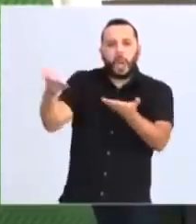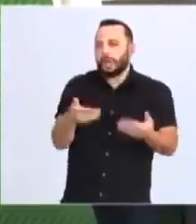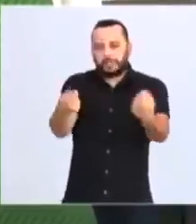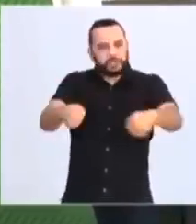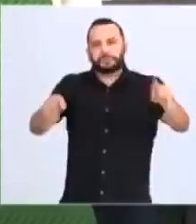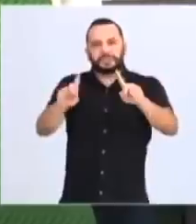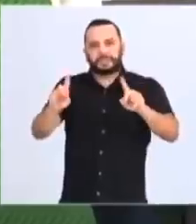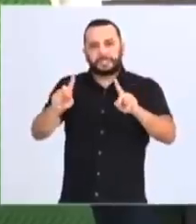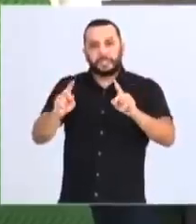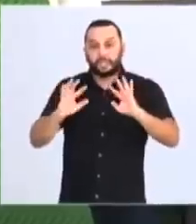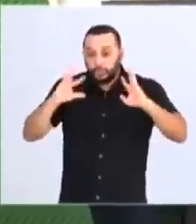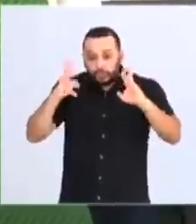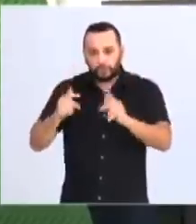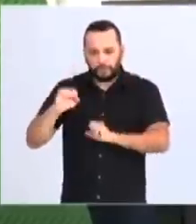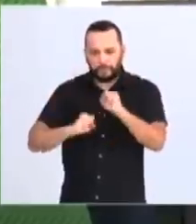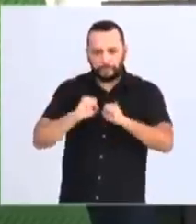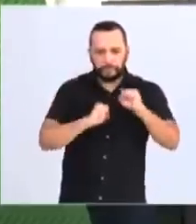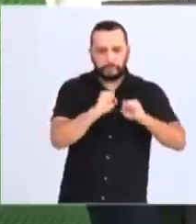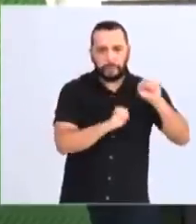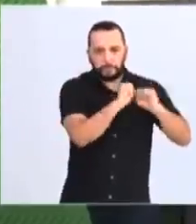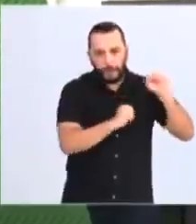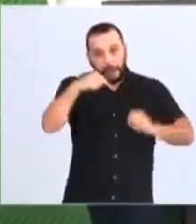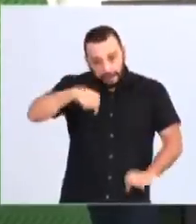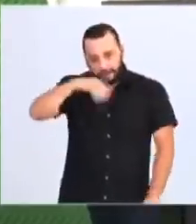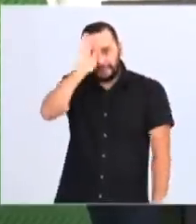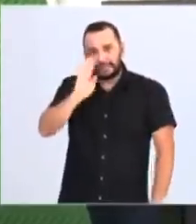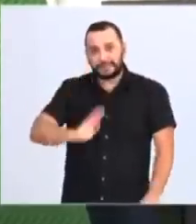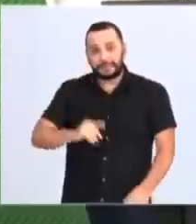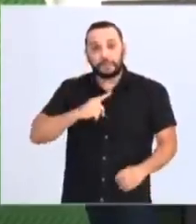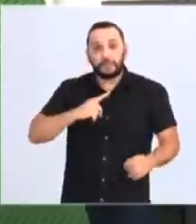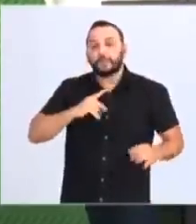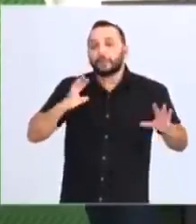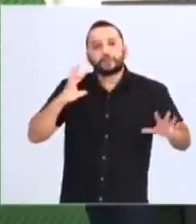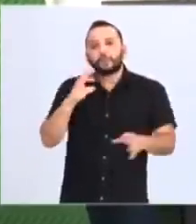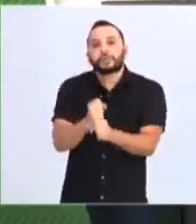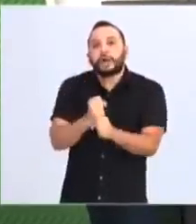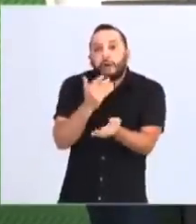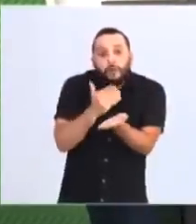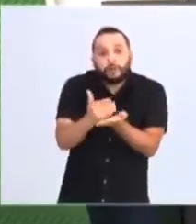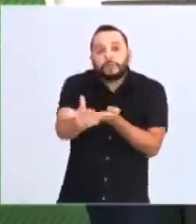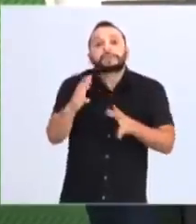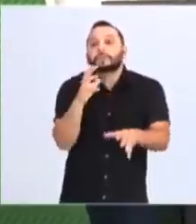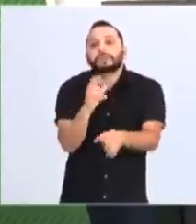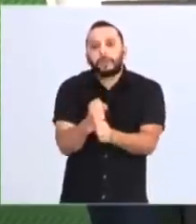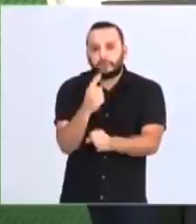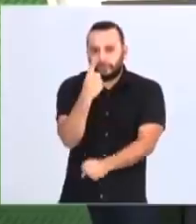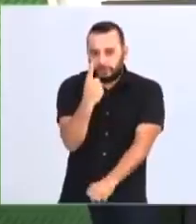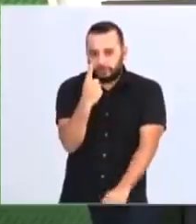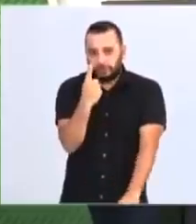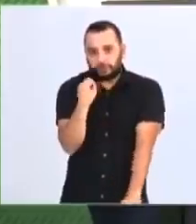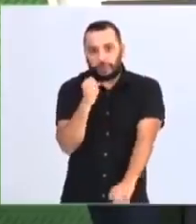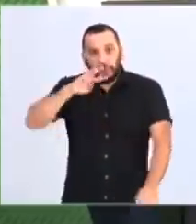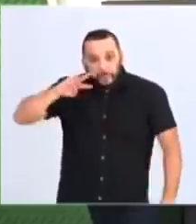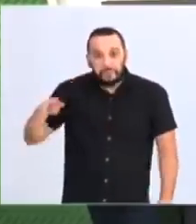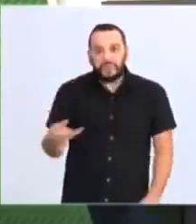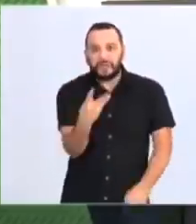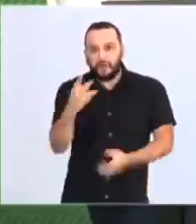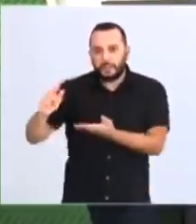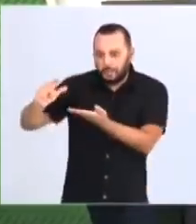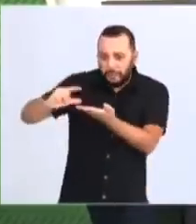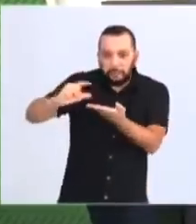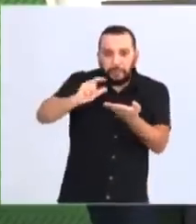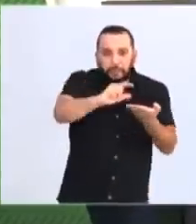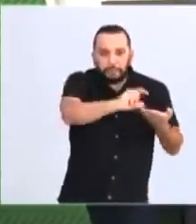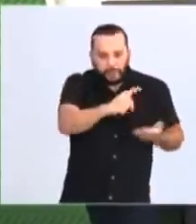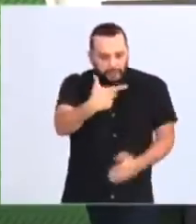nesta primeira etapa, vai produzir 18 milhões de doses da vacina pronta para o uso já na primeira